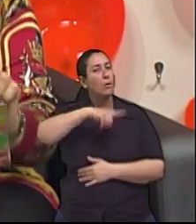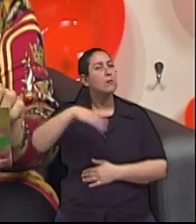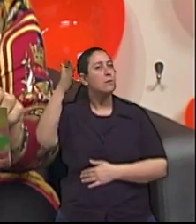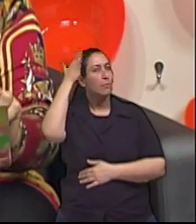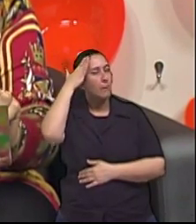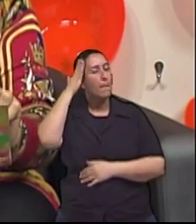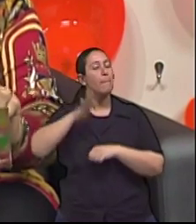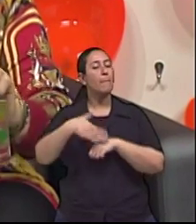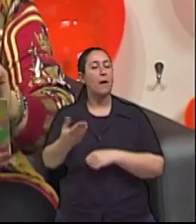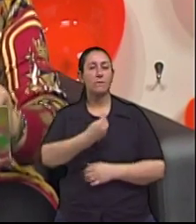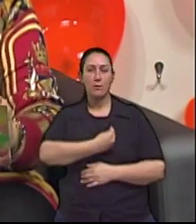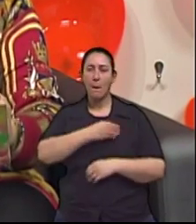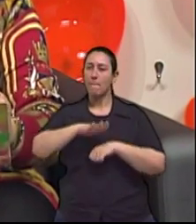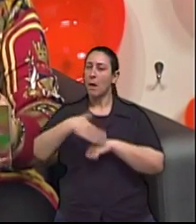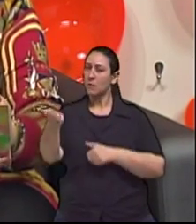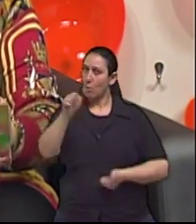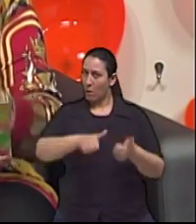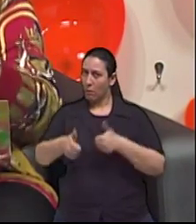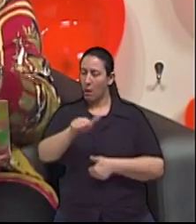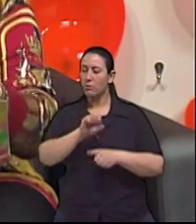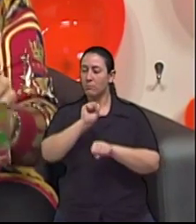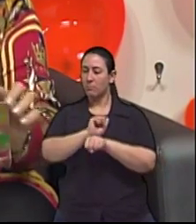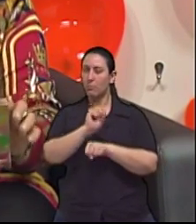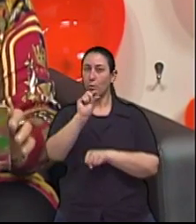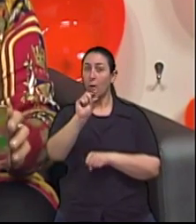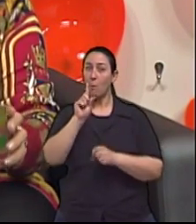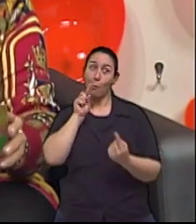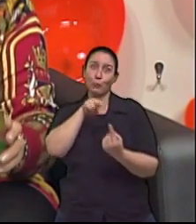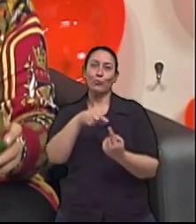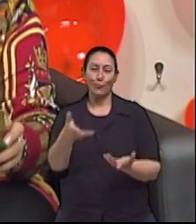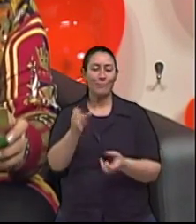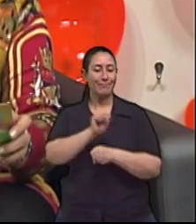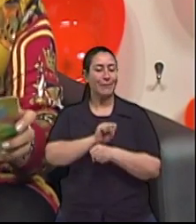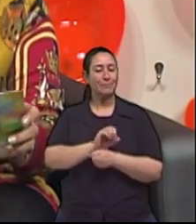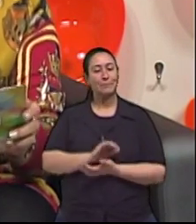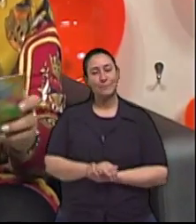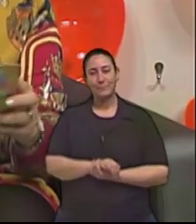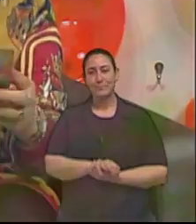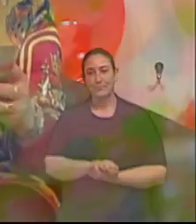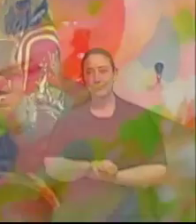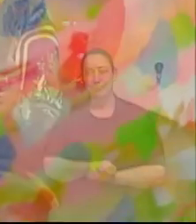mais vida com mais qualidade. Esse é o nosso objetivo. Já voltamos.